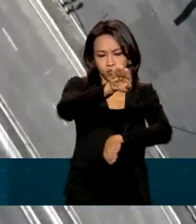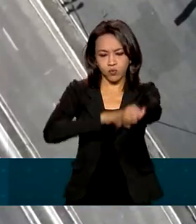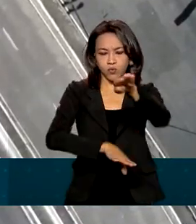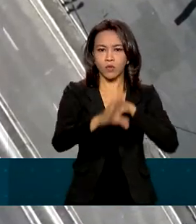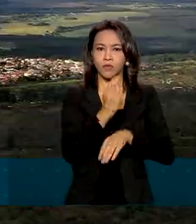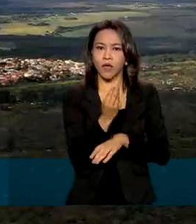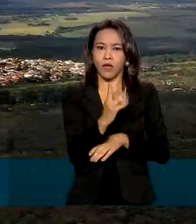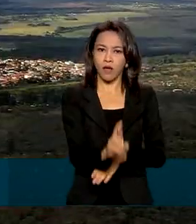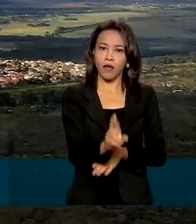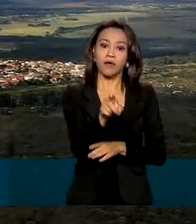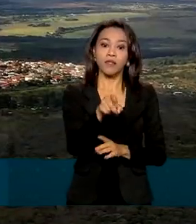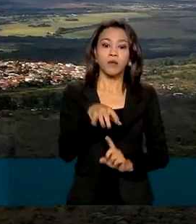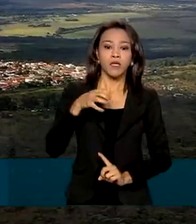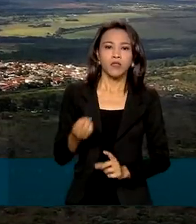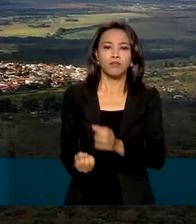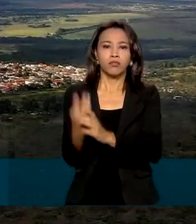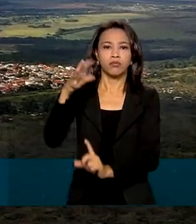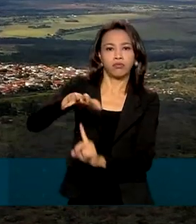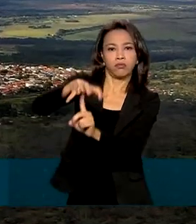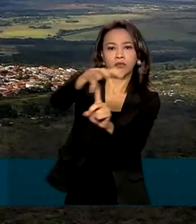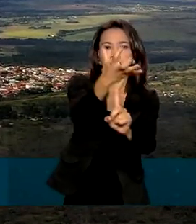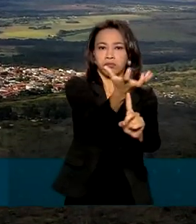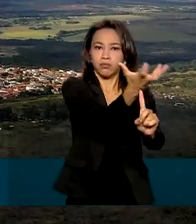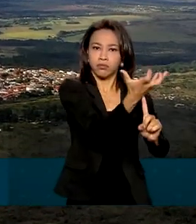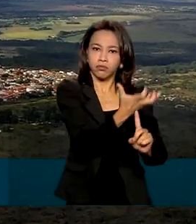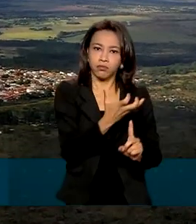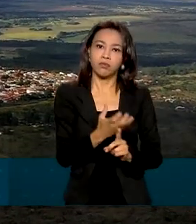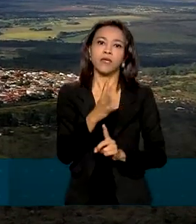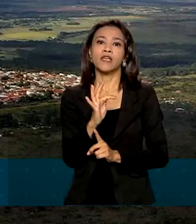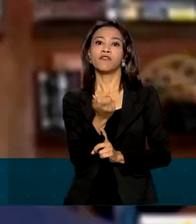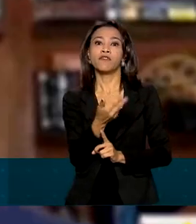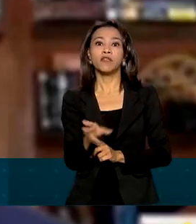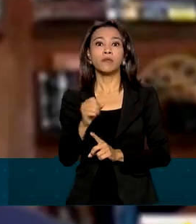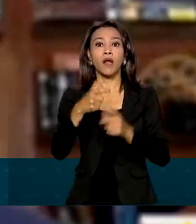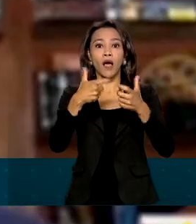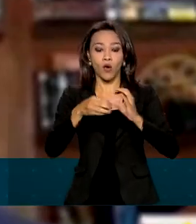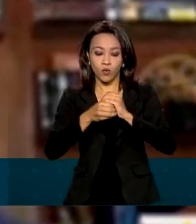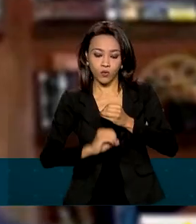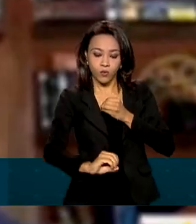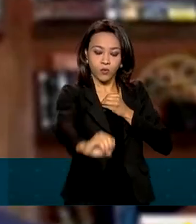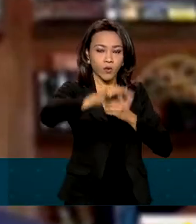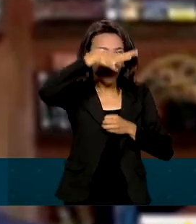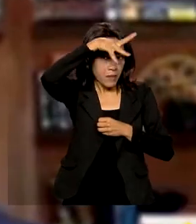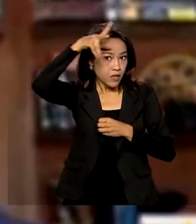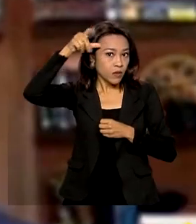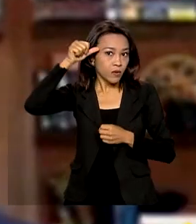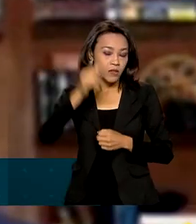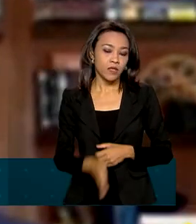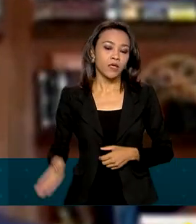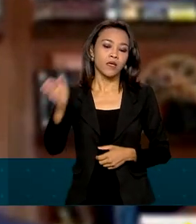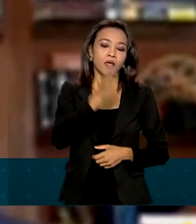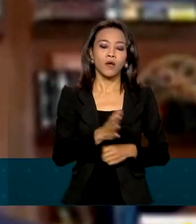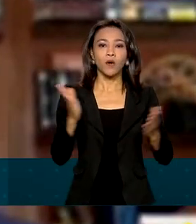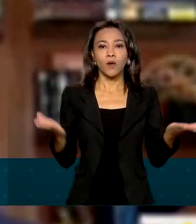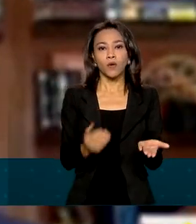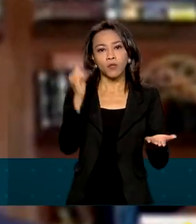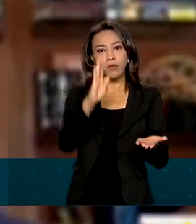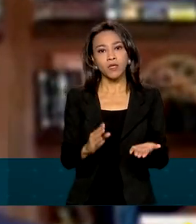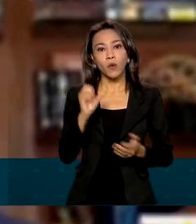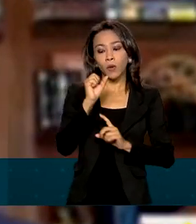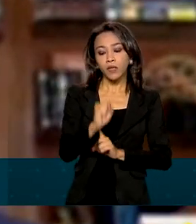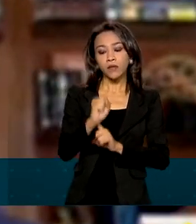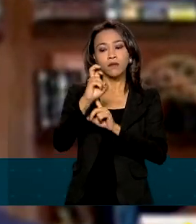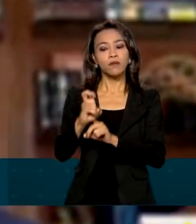federais e instalar rede de fibra óptica na região amazônica. Nós temos hoje no Brasil 85 mil